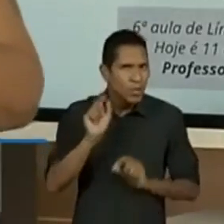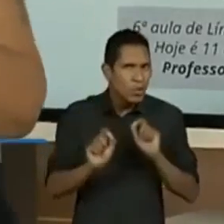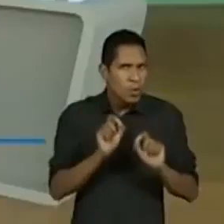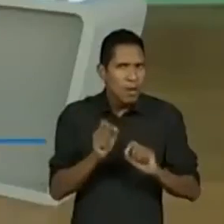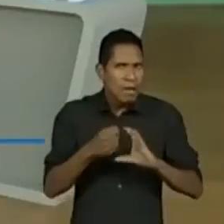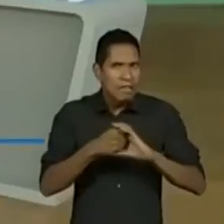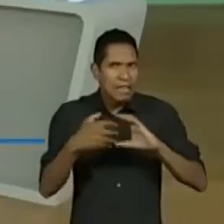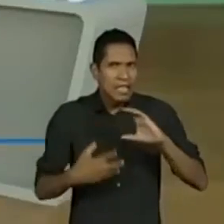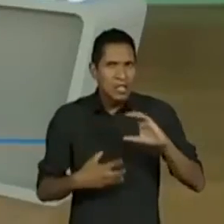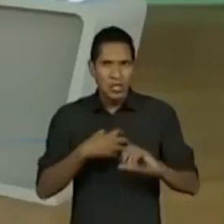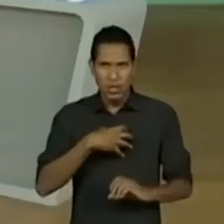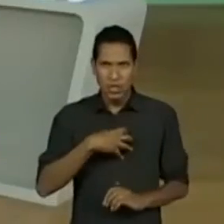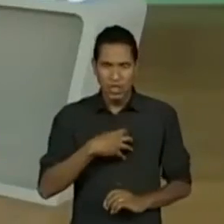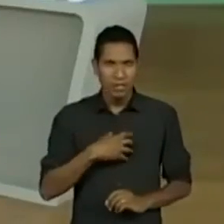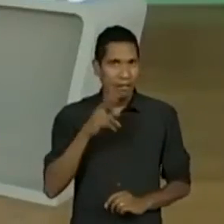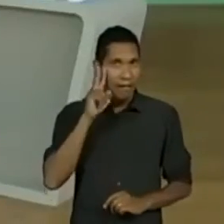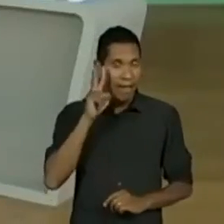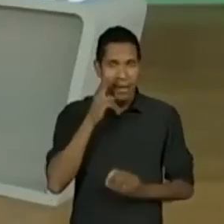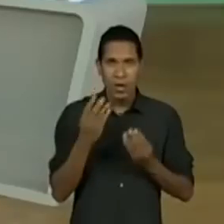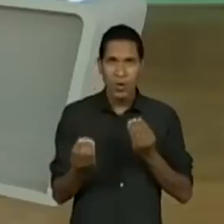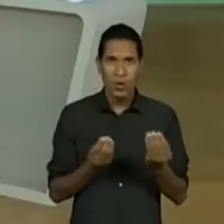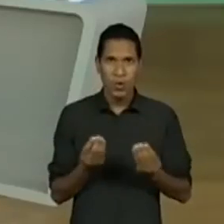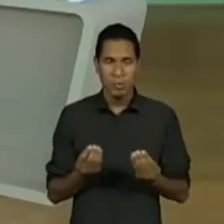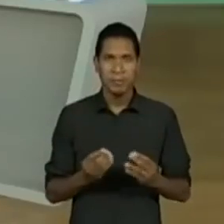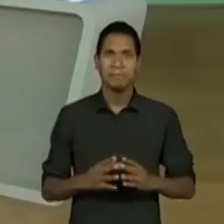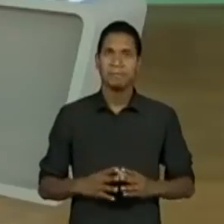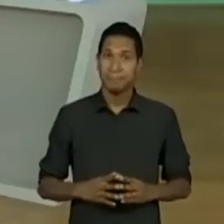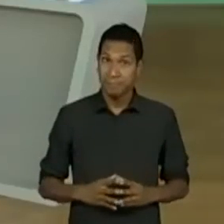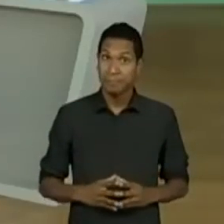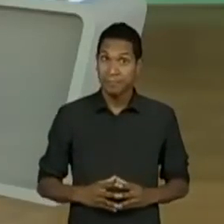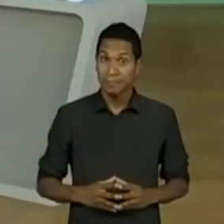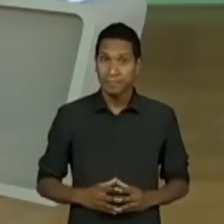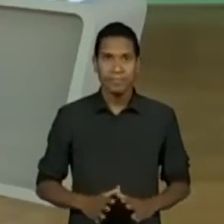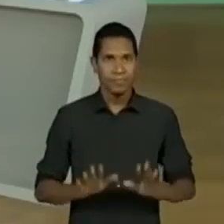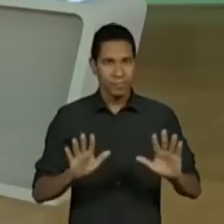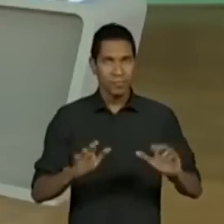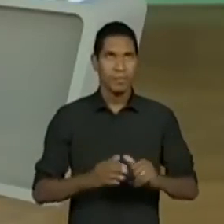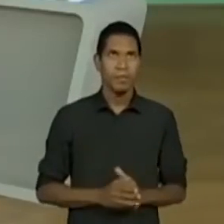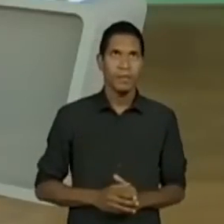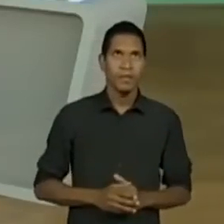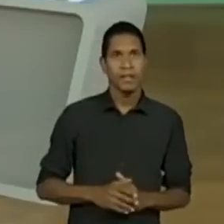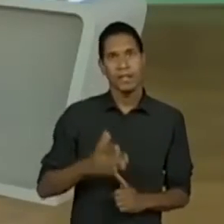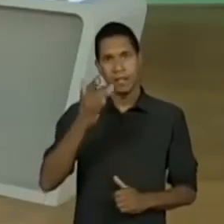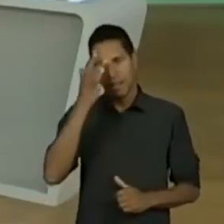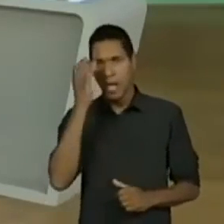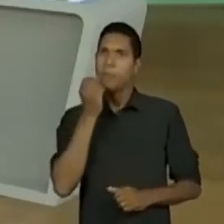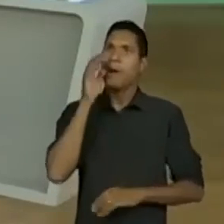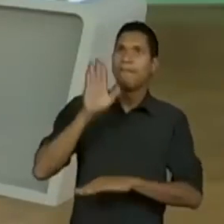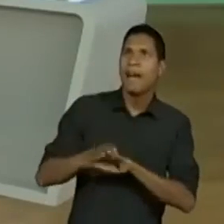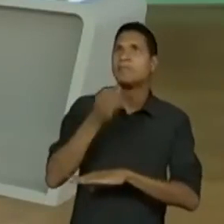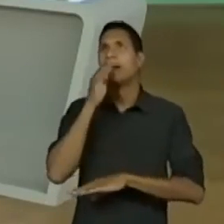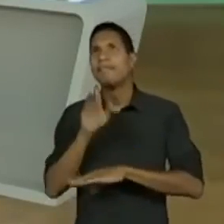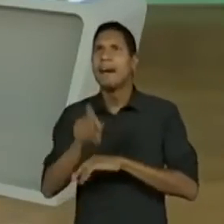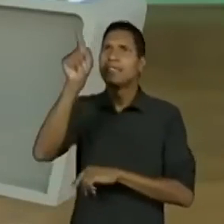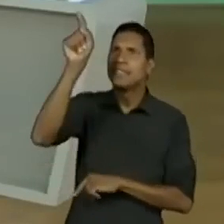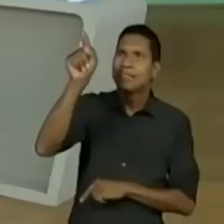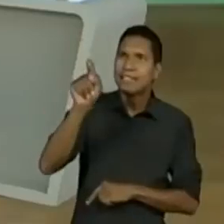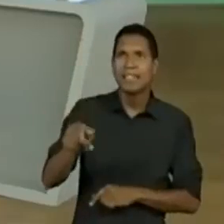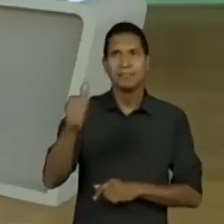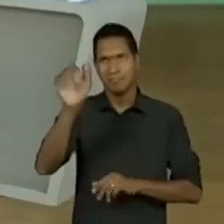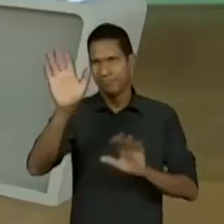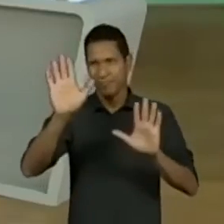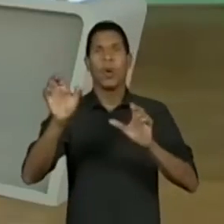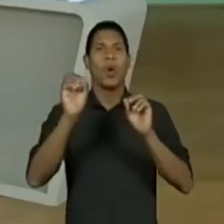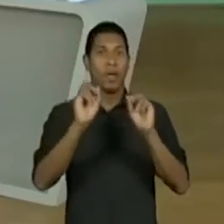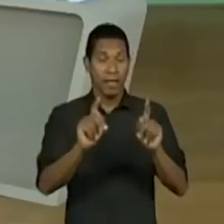características? Vamos colocar características. Ó, tem um pessoal. Ah, todo mundo falando boa tarde, nome da escola, mas agora saber